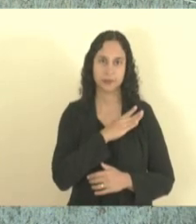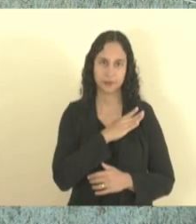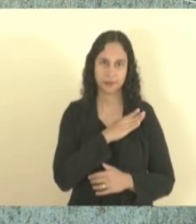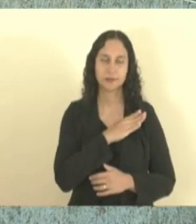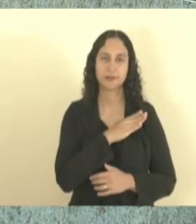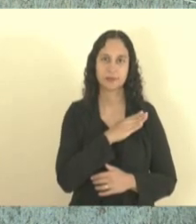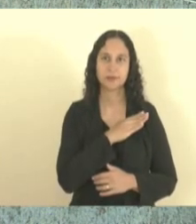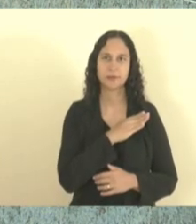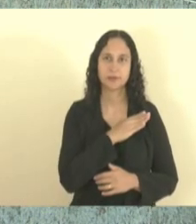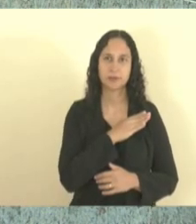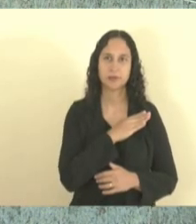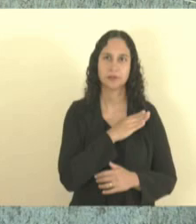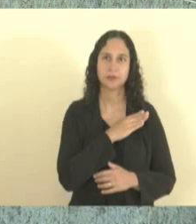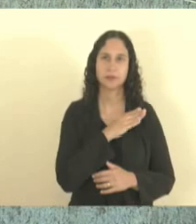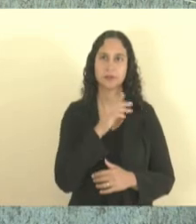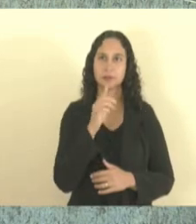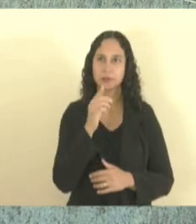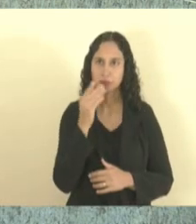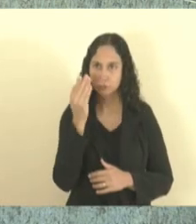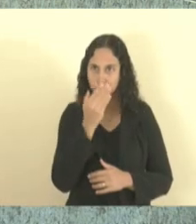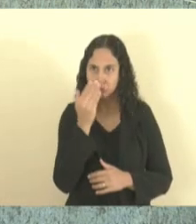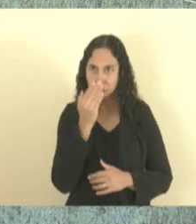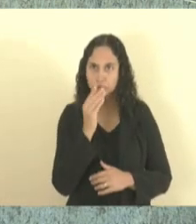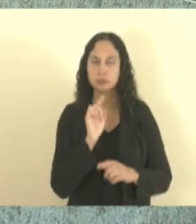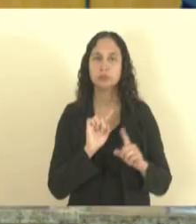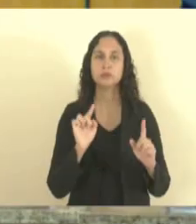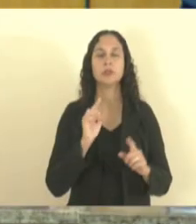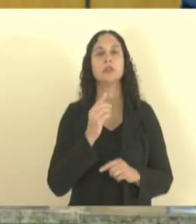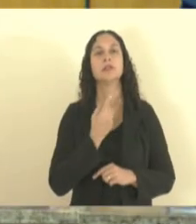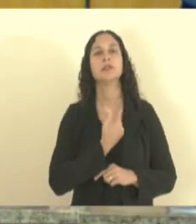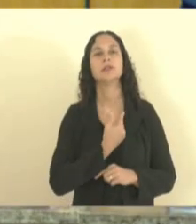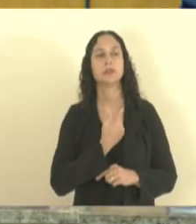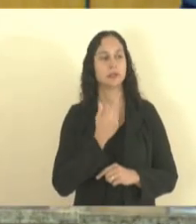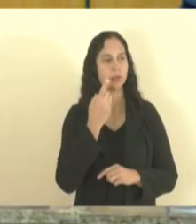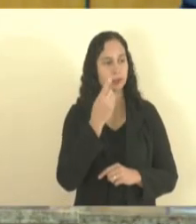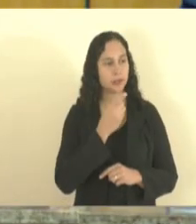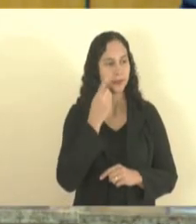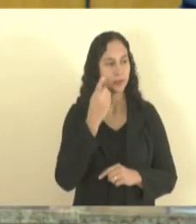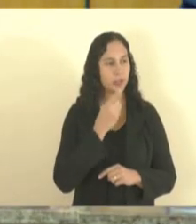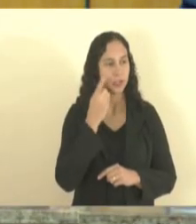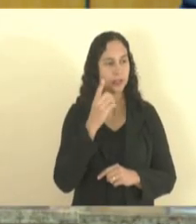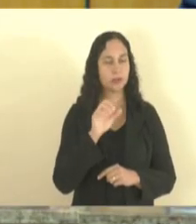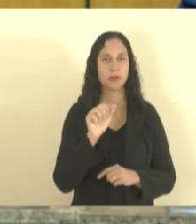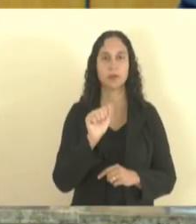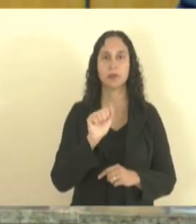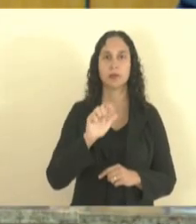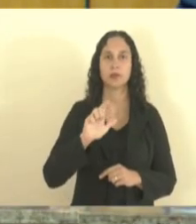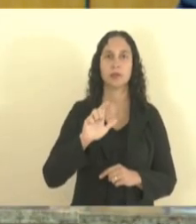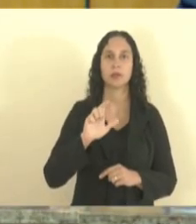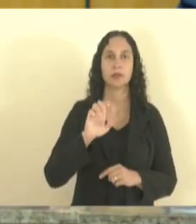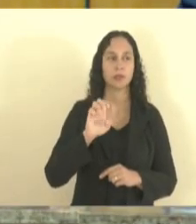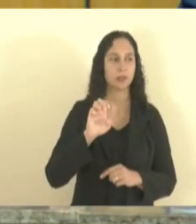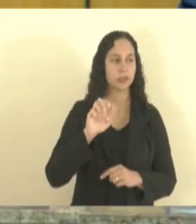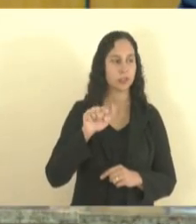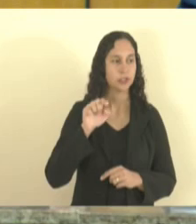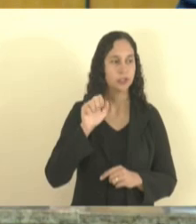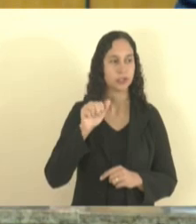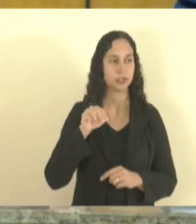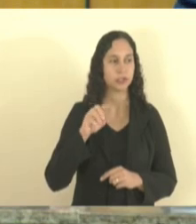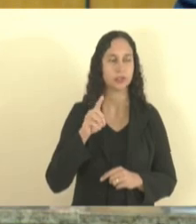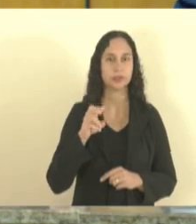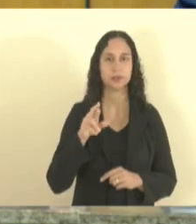não estou vendo deputado Danilo mas deputado Alexandre Chambinho tem alguma pergunta algum esclarecimento que eu gostaria de fazer